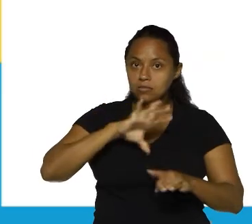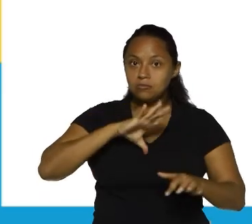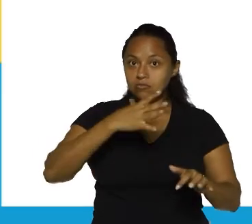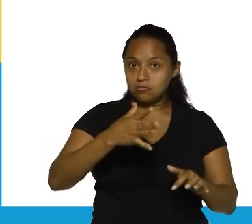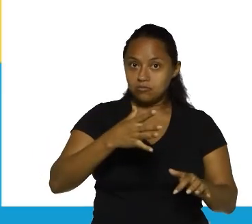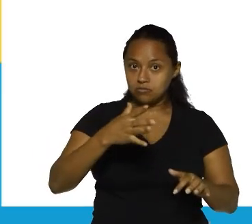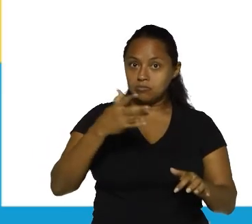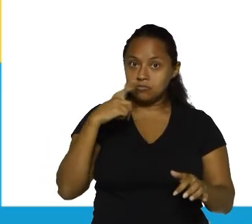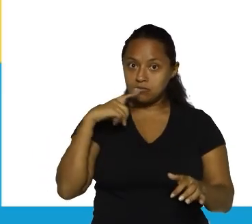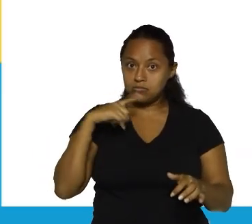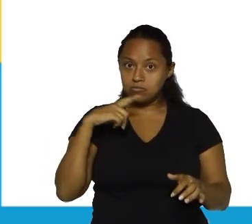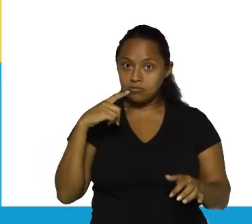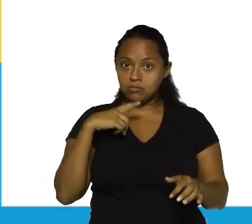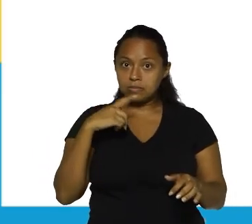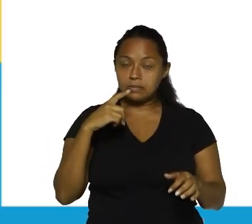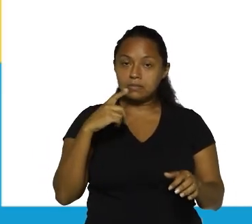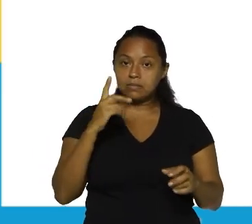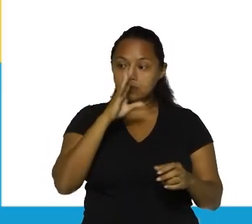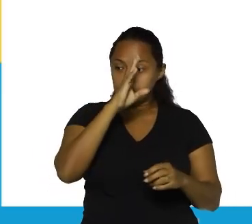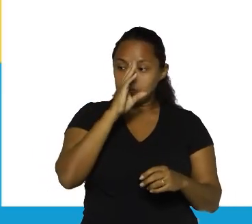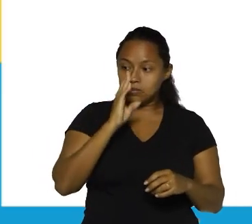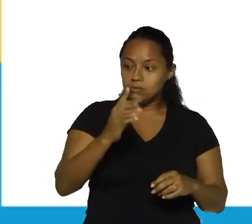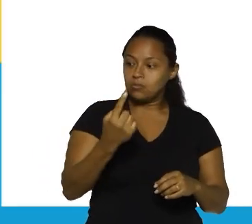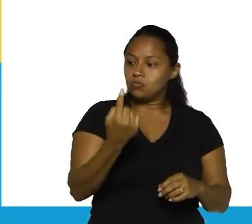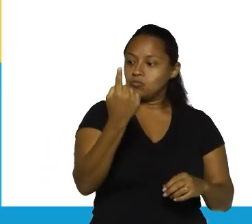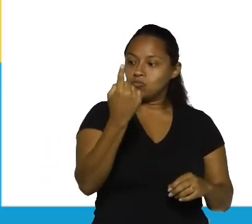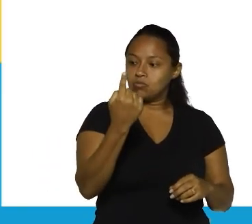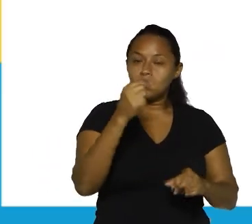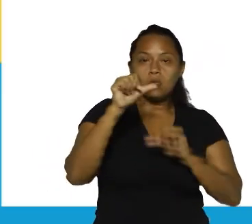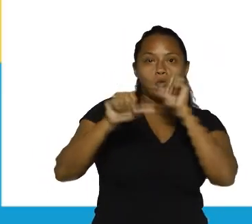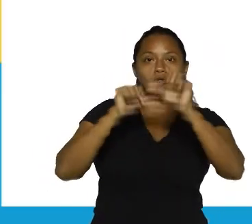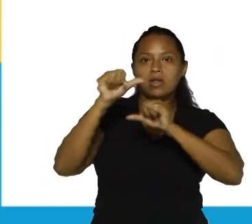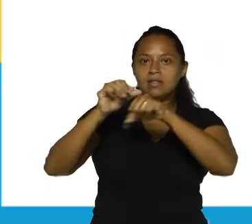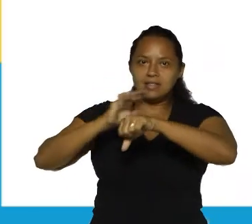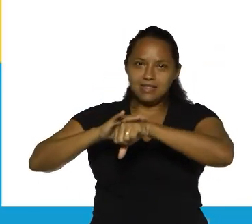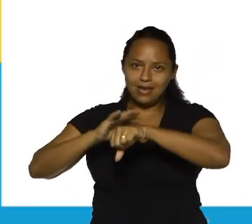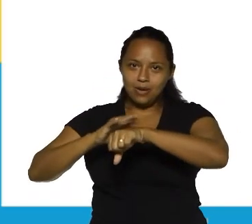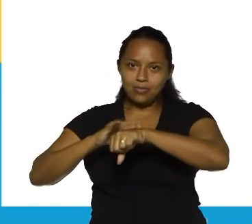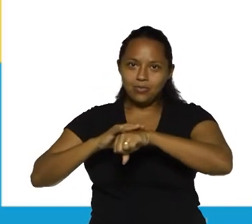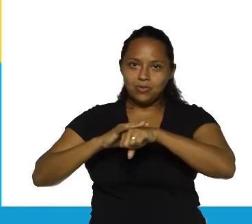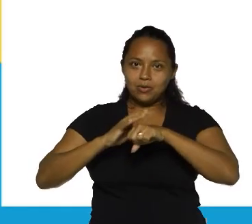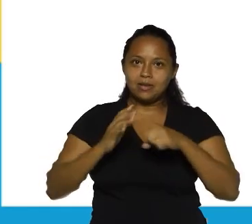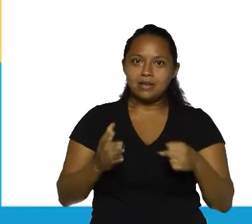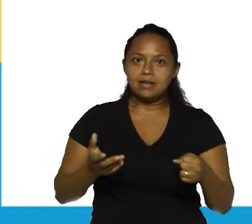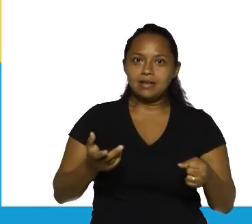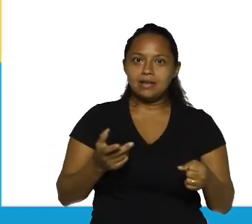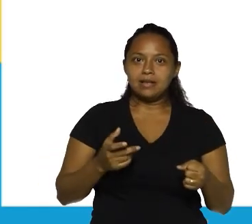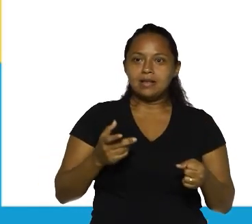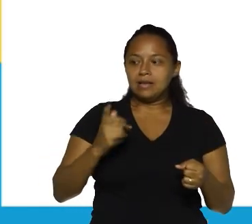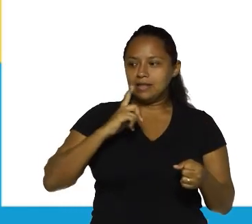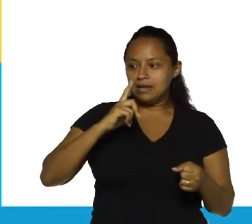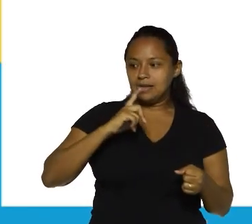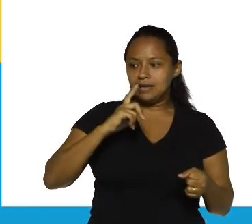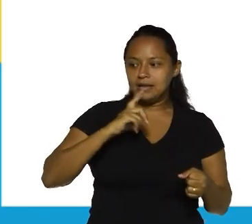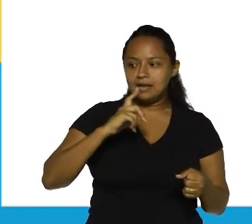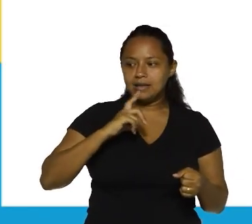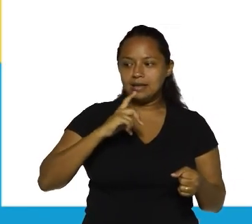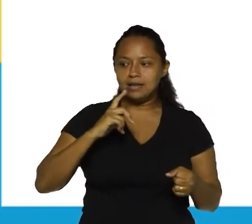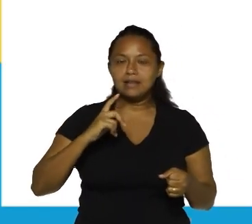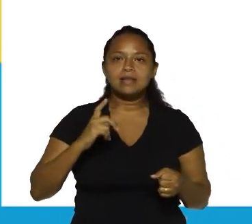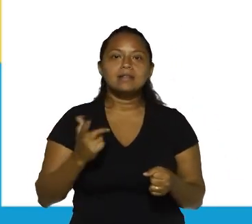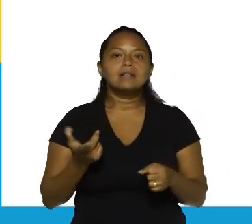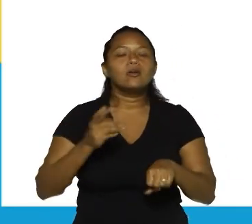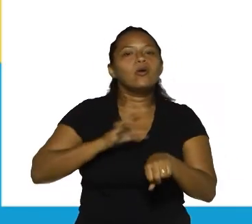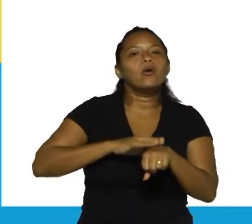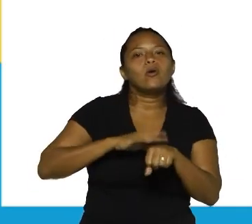digo verbo principal, mas não para indicar mudança de tempo. Certo? Vai indicar aqui o que, ó. O menino foi atacado. Vai